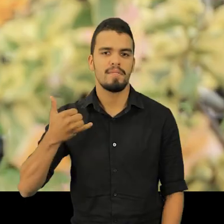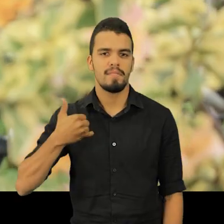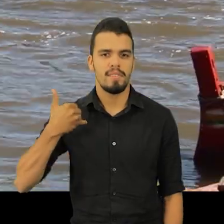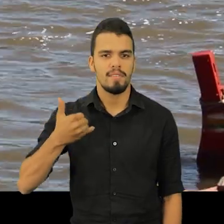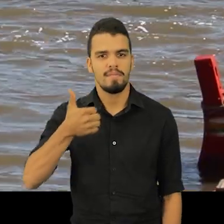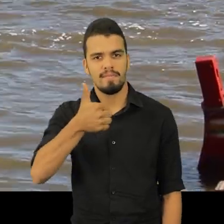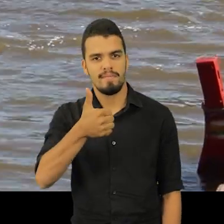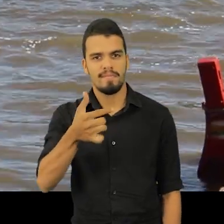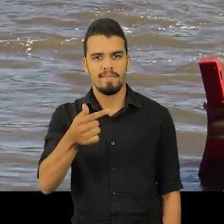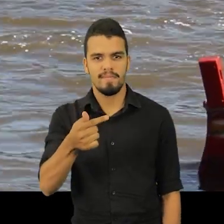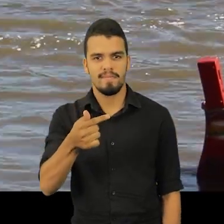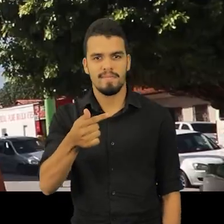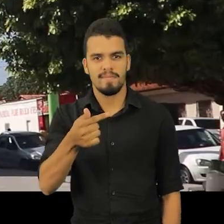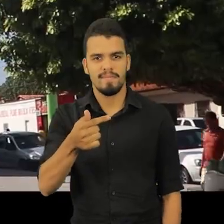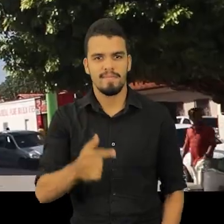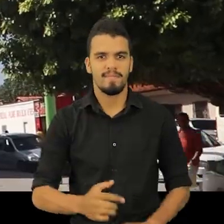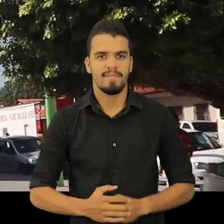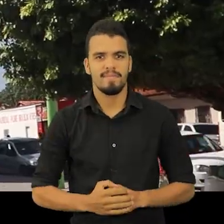anos.